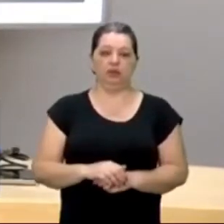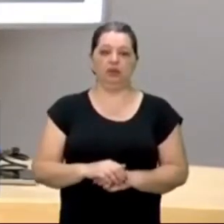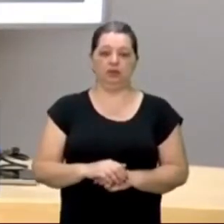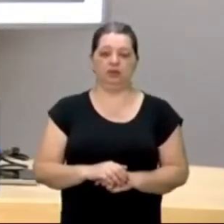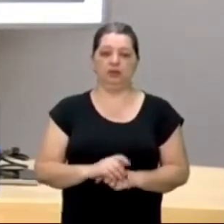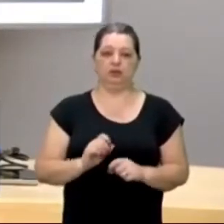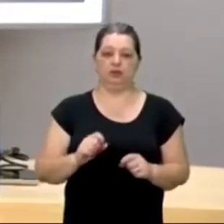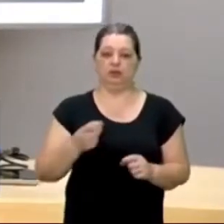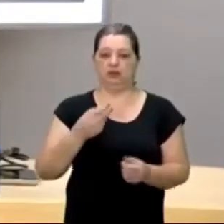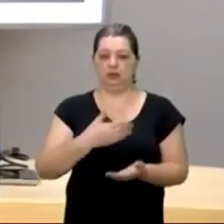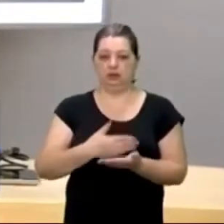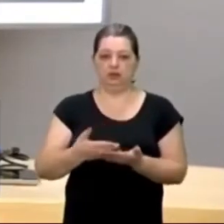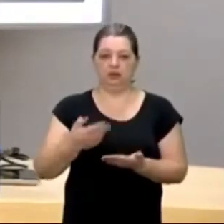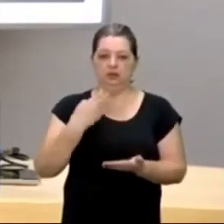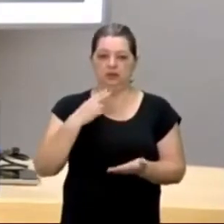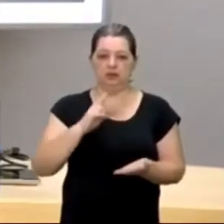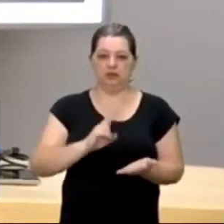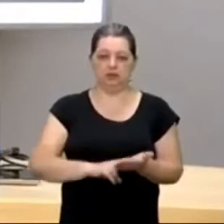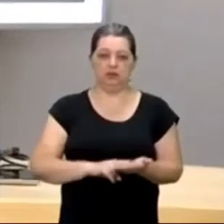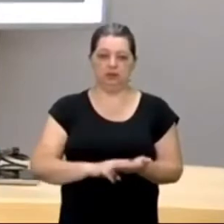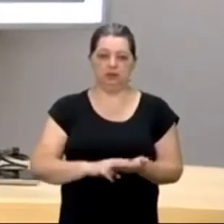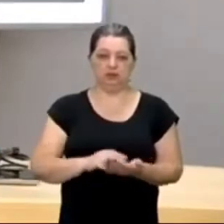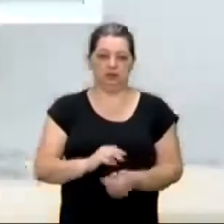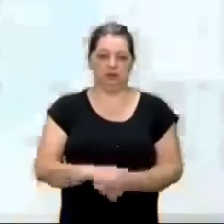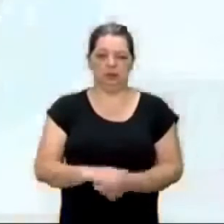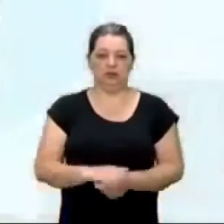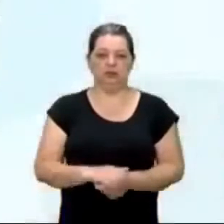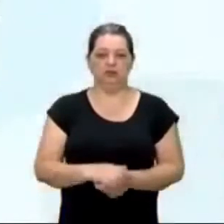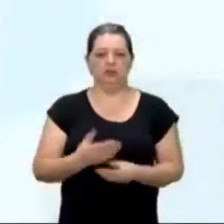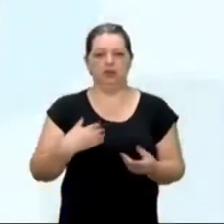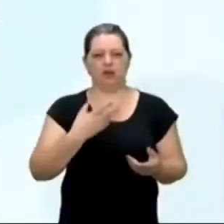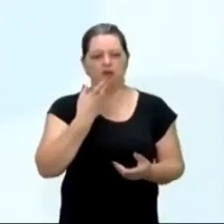carta, o Pedro Vaz Caminha, da seguinte forma, Senhor,